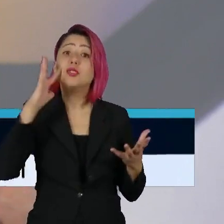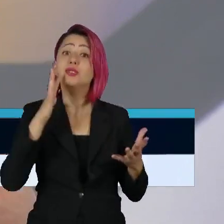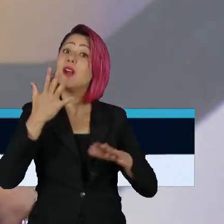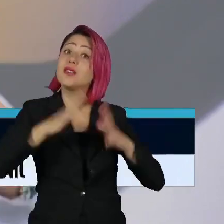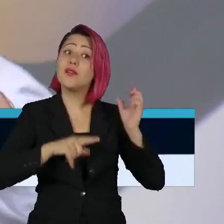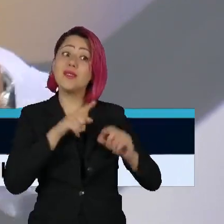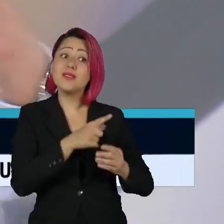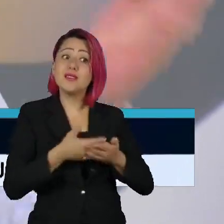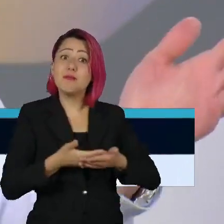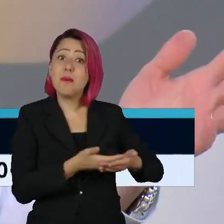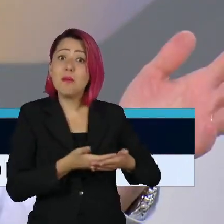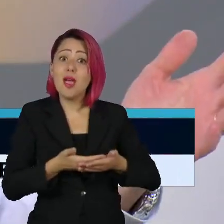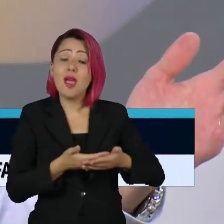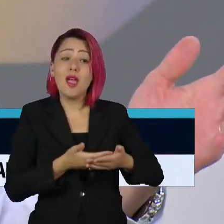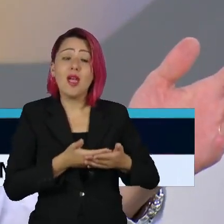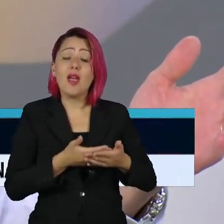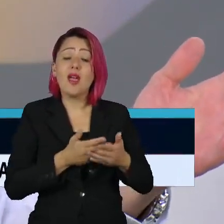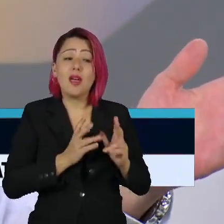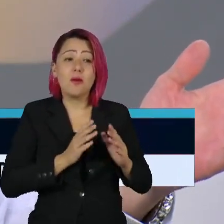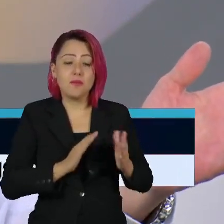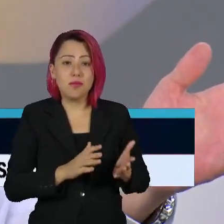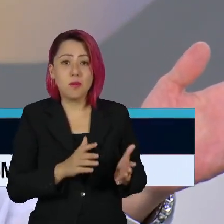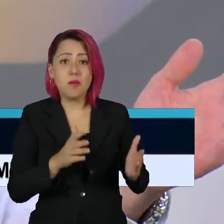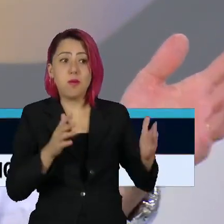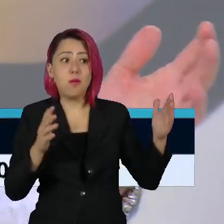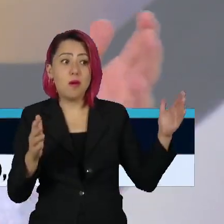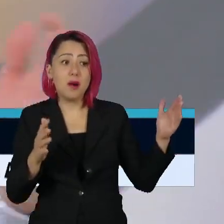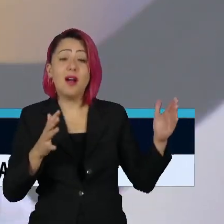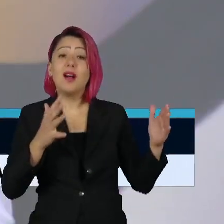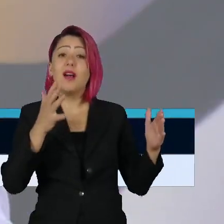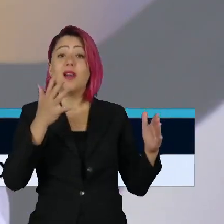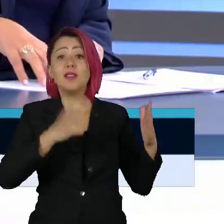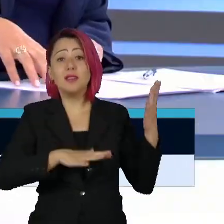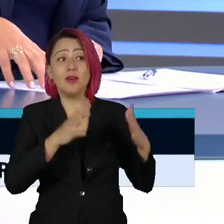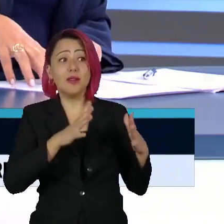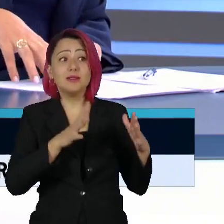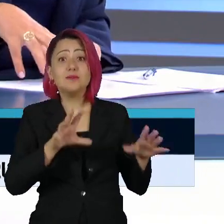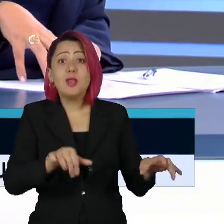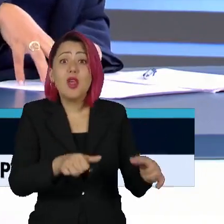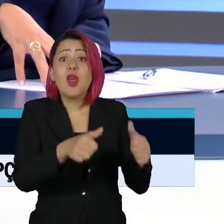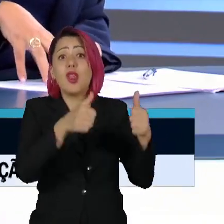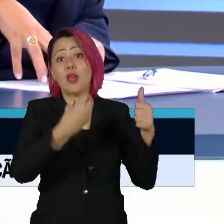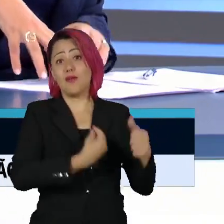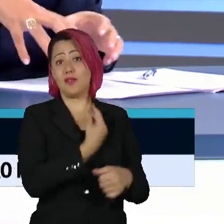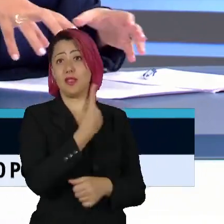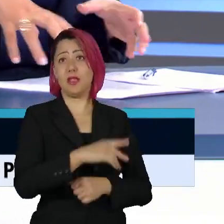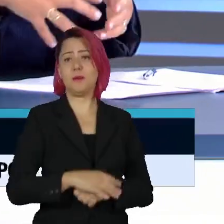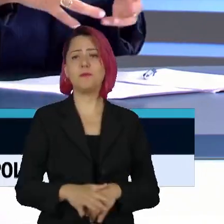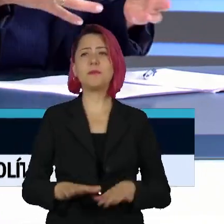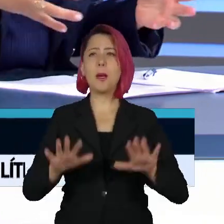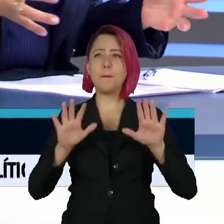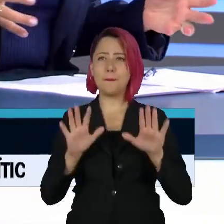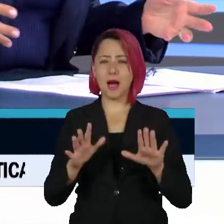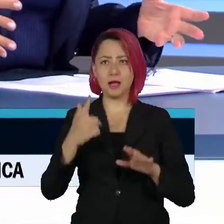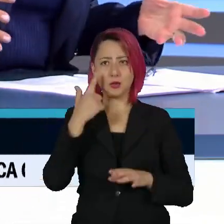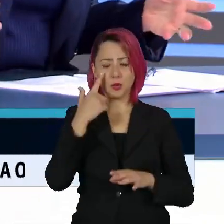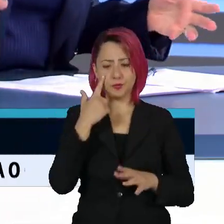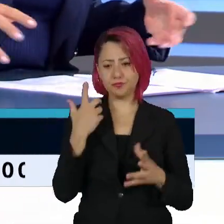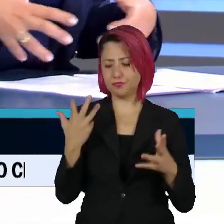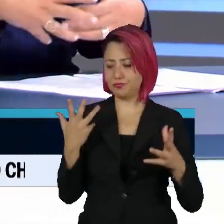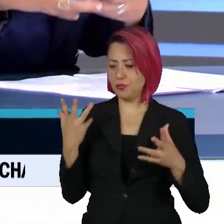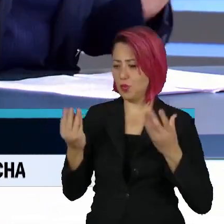pouco menor. Dificilmente seria totalmente evitado. Agora, doutor Gonçalo, sabemos que há falta, a carência de